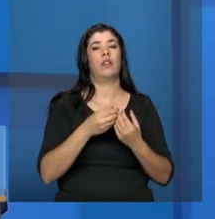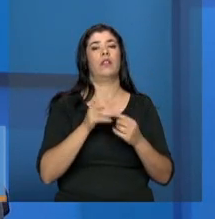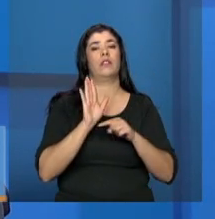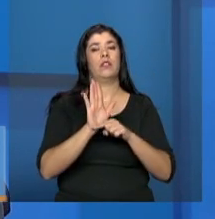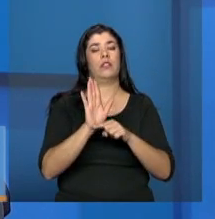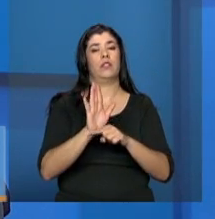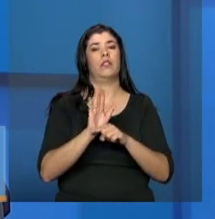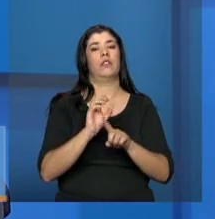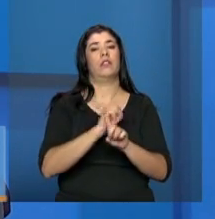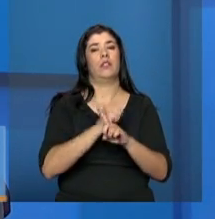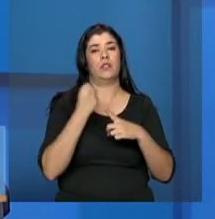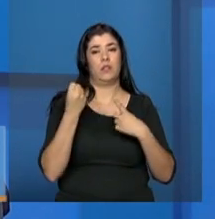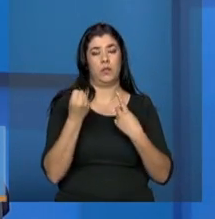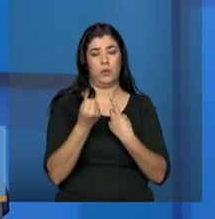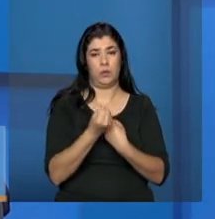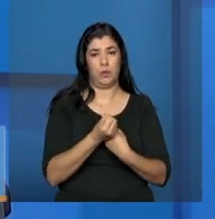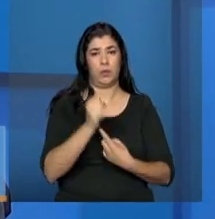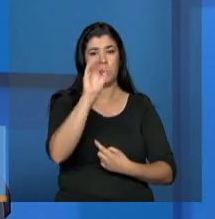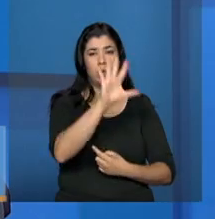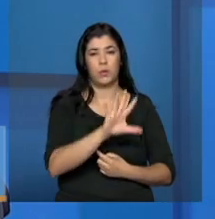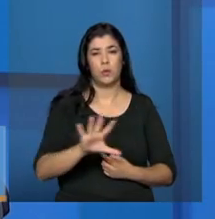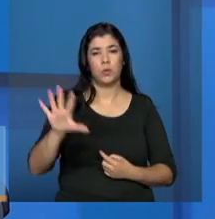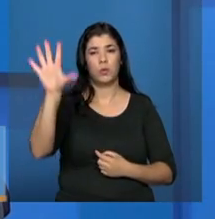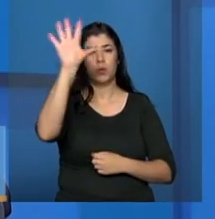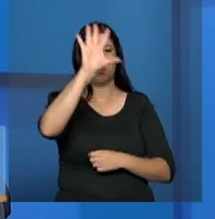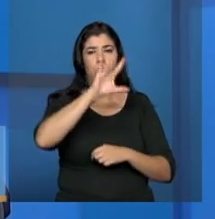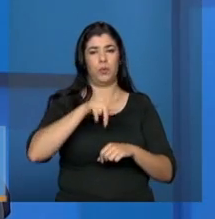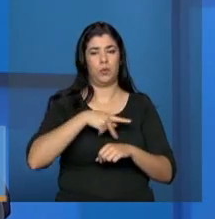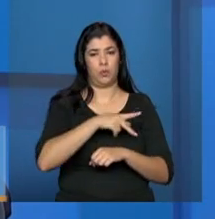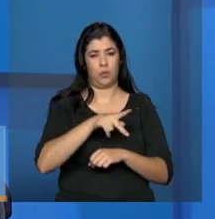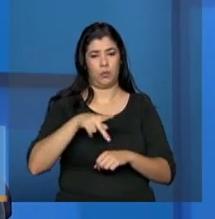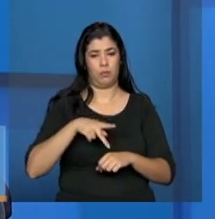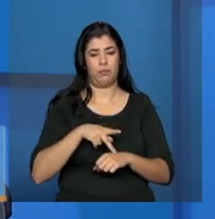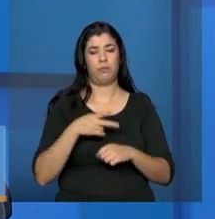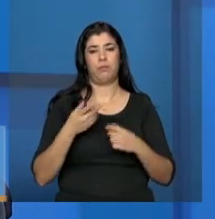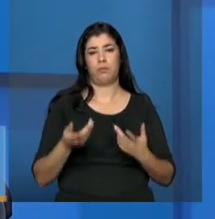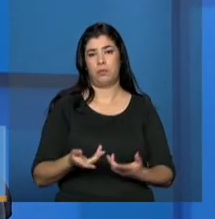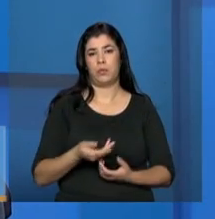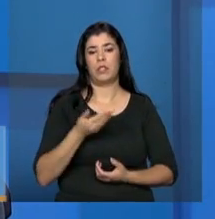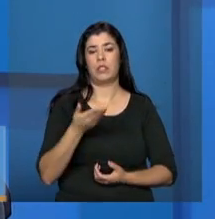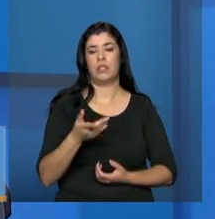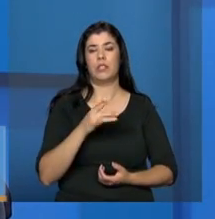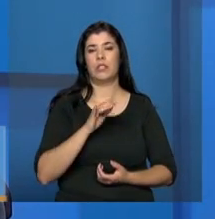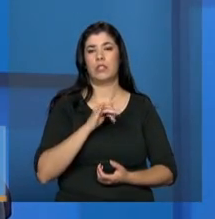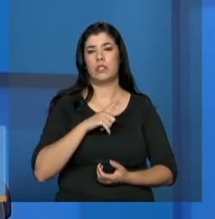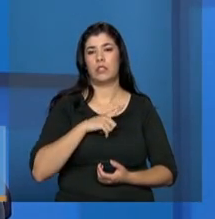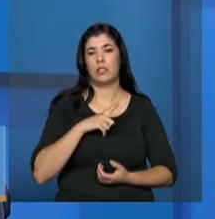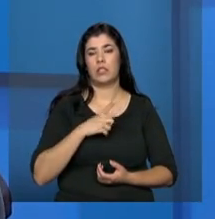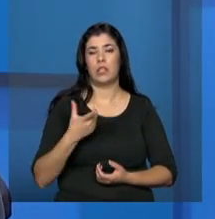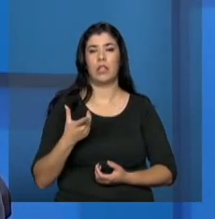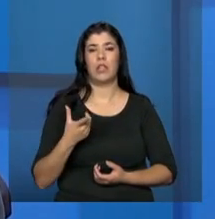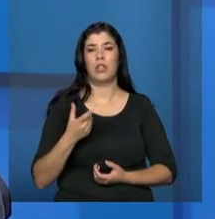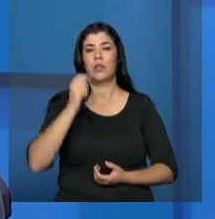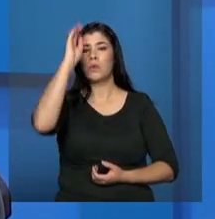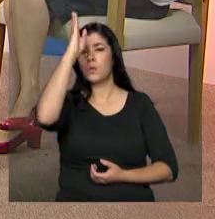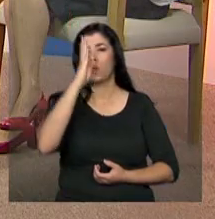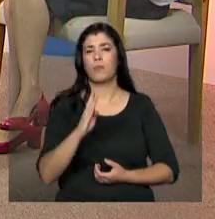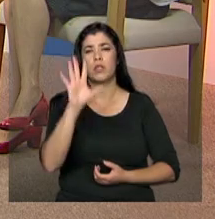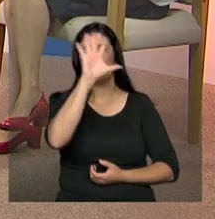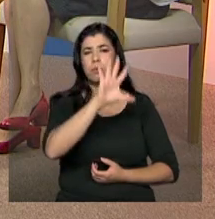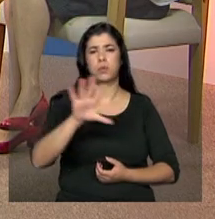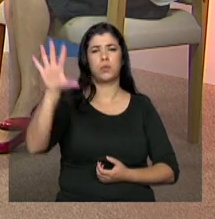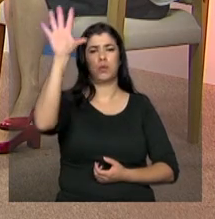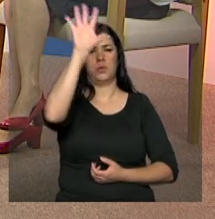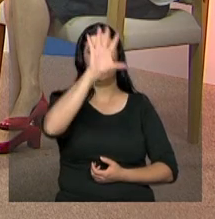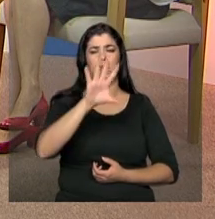do país como um todo, né, presidente? É a décima etapa no Brasil como um todo, né?